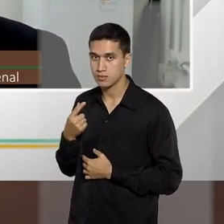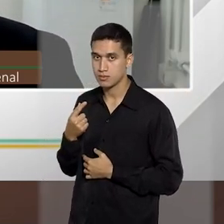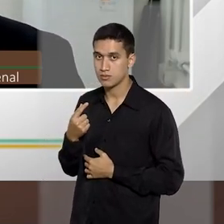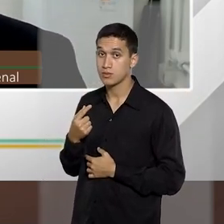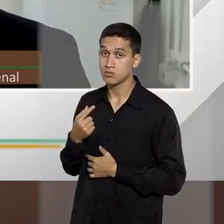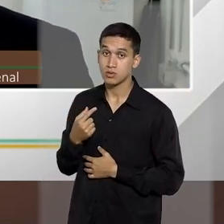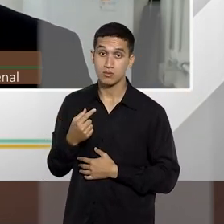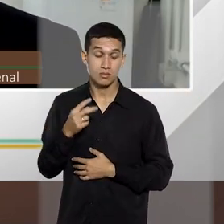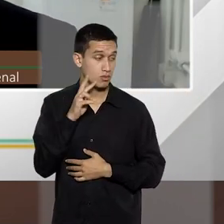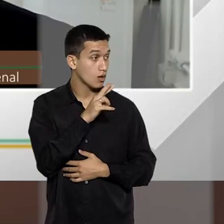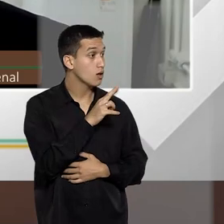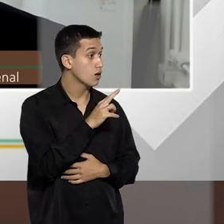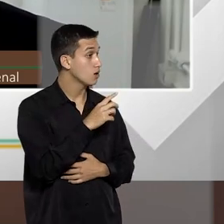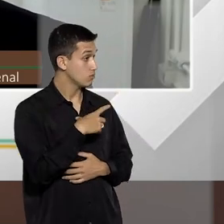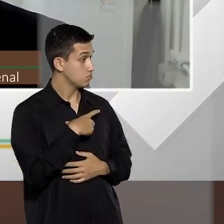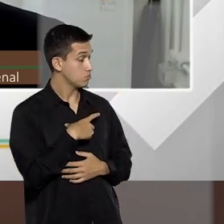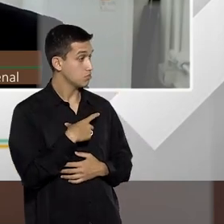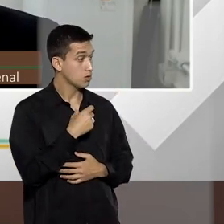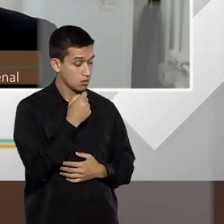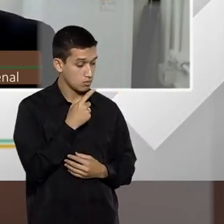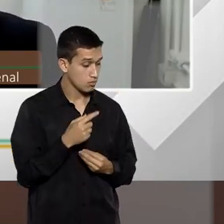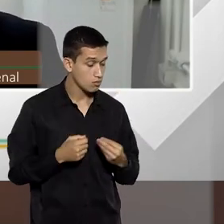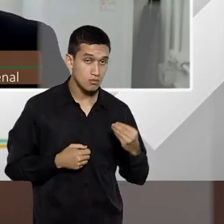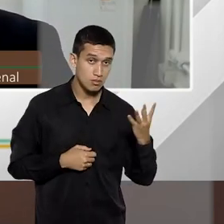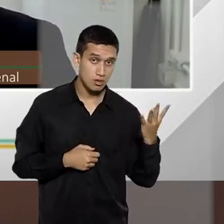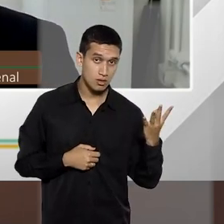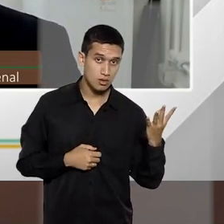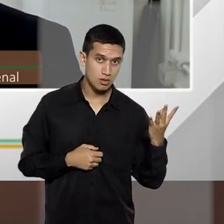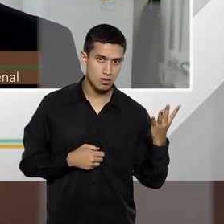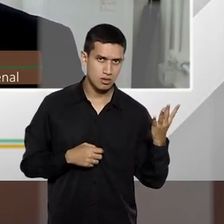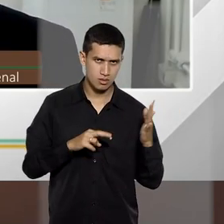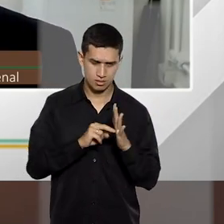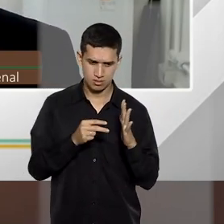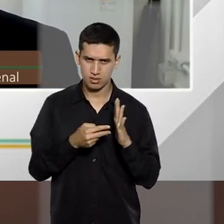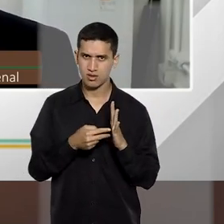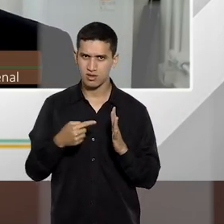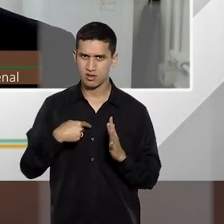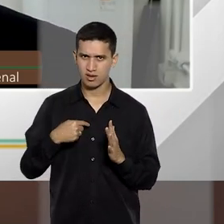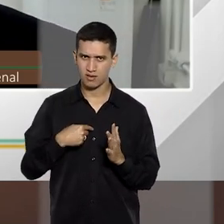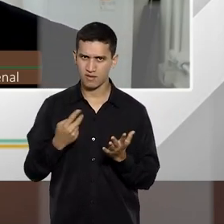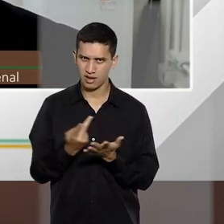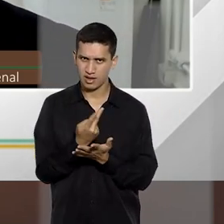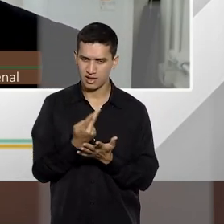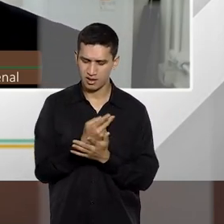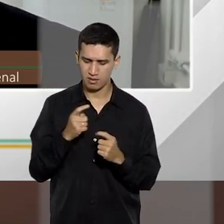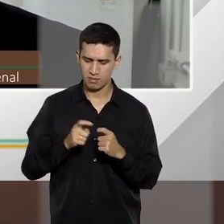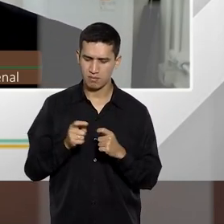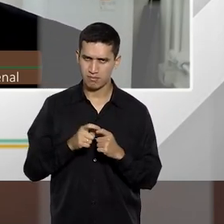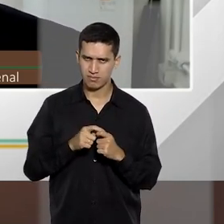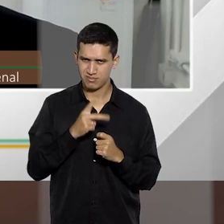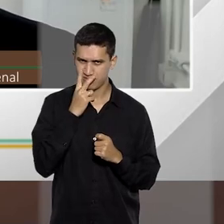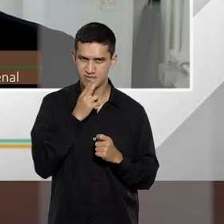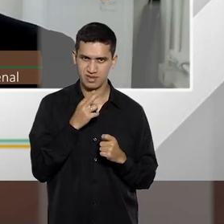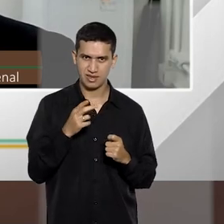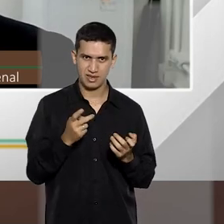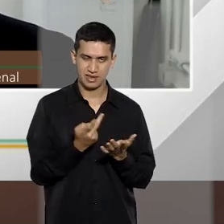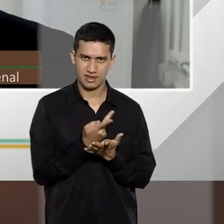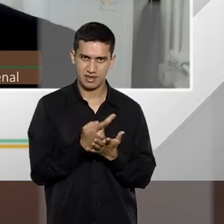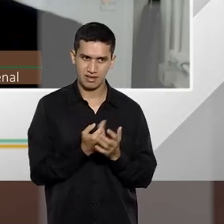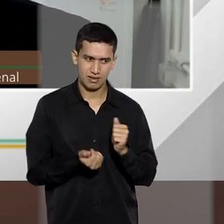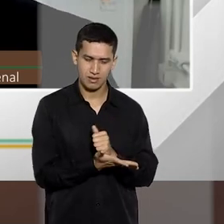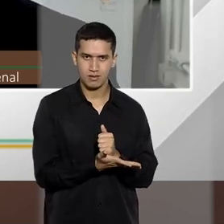cede um remédio, alguma coisa assim, isso não faz você uma pessoa que pratica ilegalmente a medicina. Mas agora, aquela pessoa que tem uma clínica